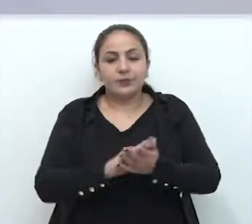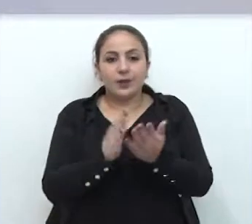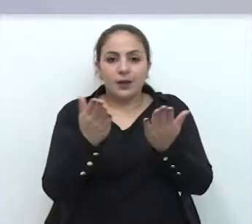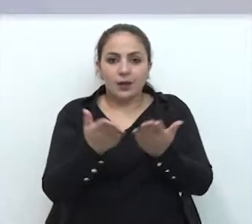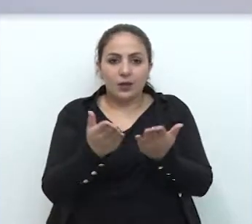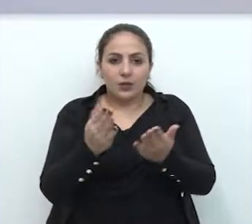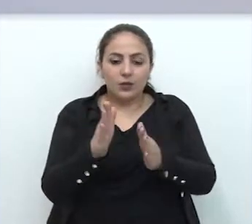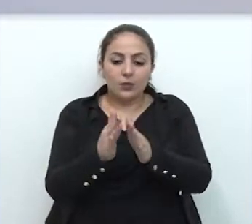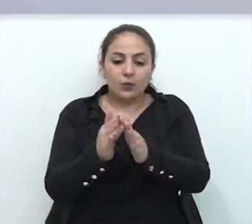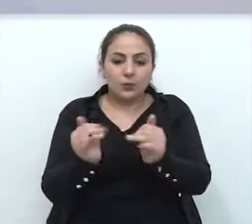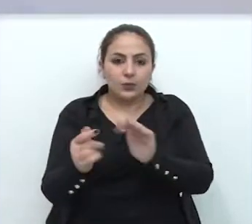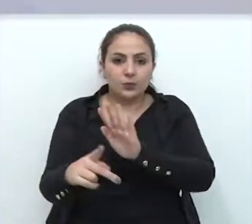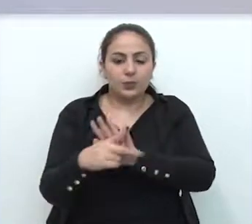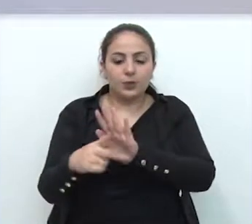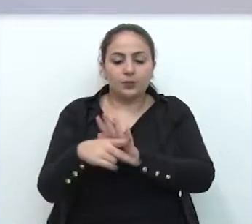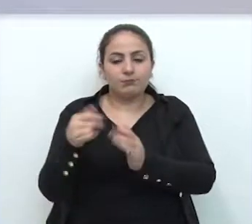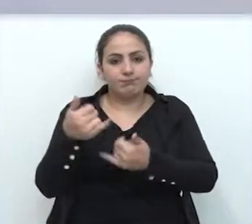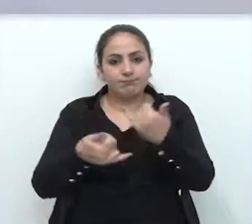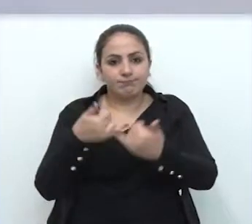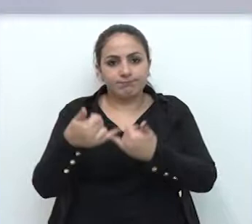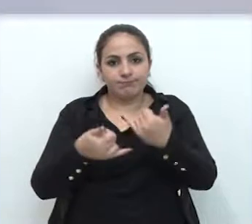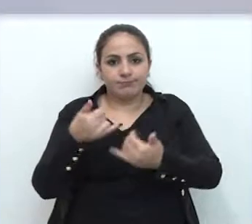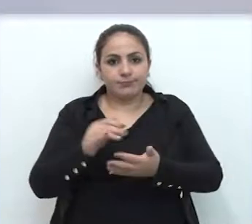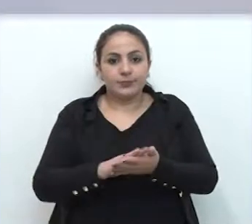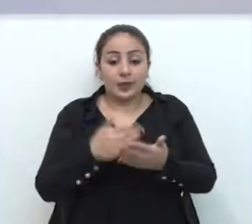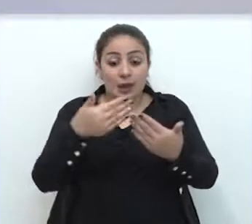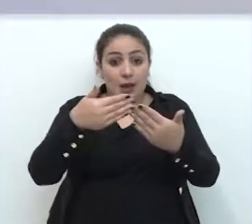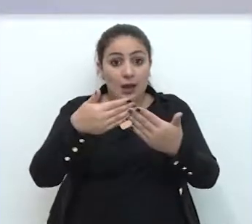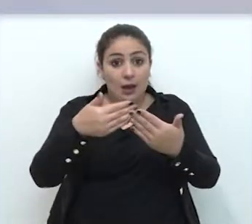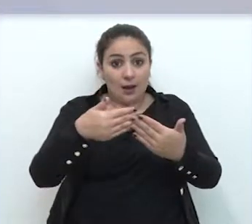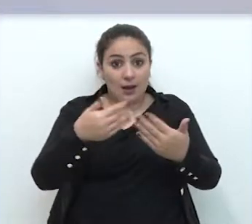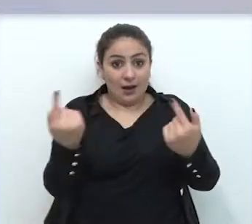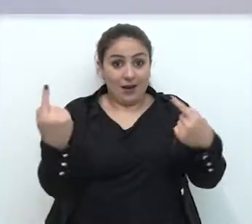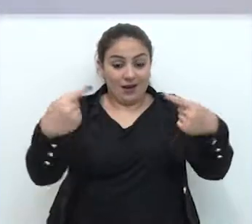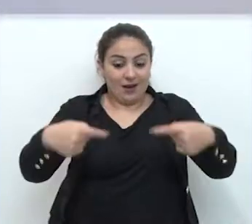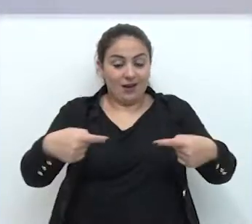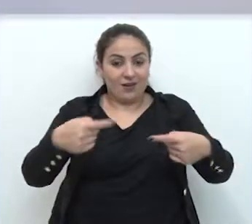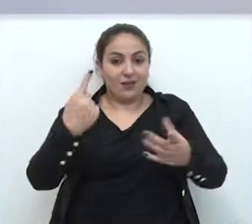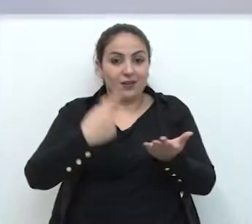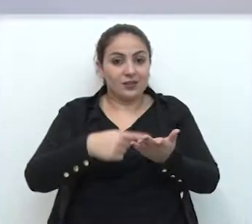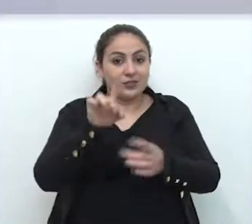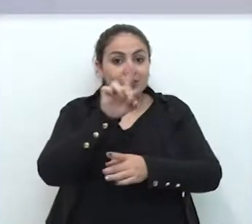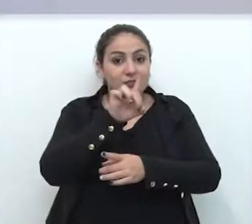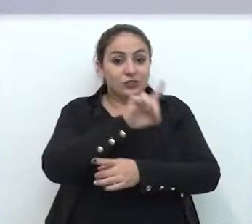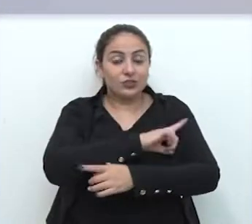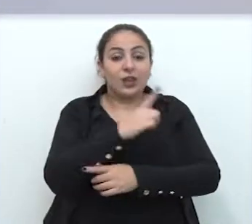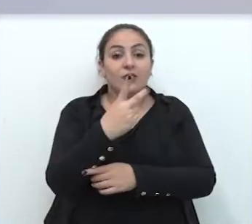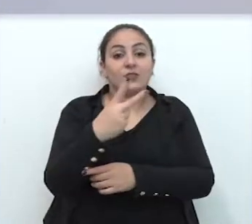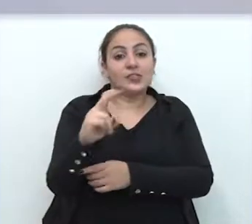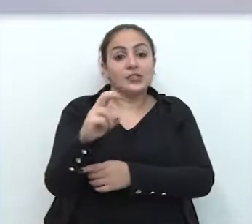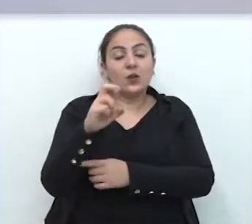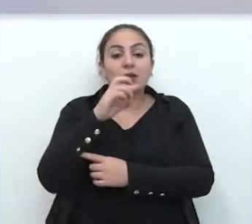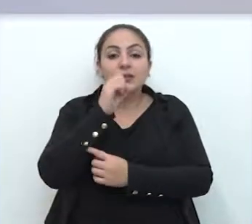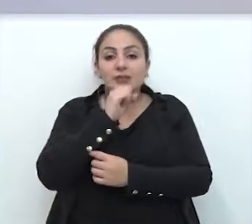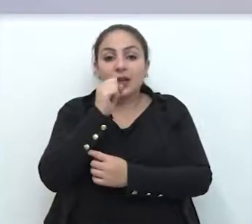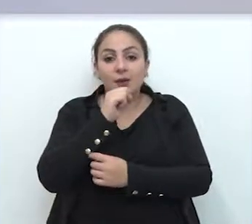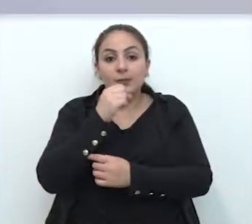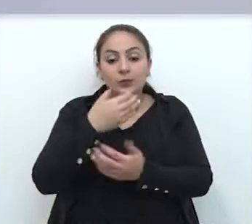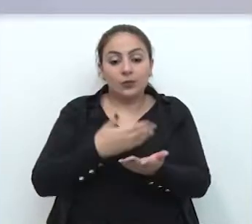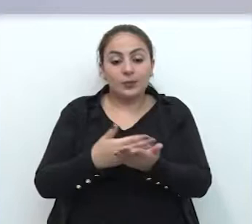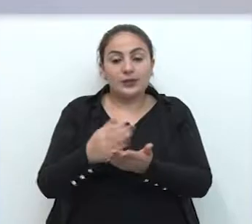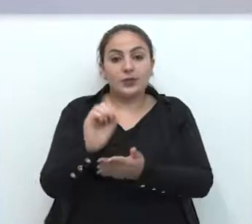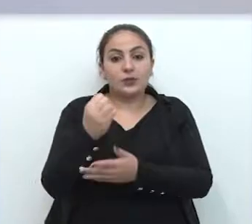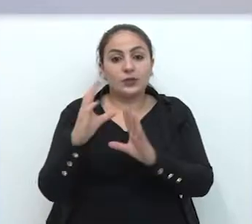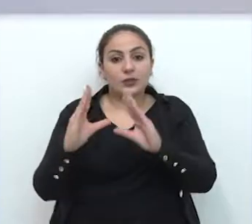Desta vez, o pedido é um brinquedo. A prova está marcada para sábado, dia 25, com largada às 8